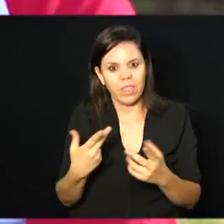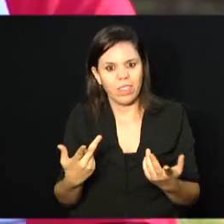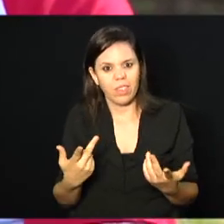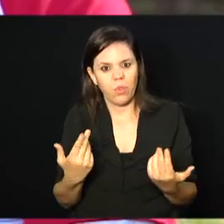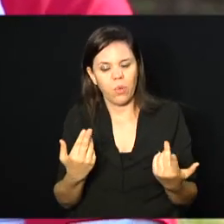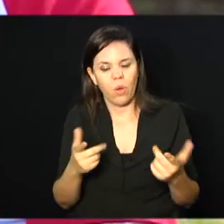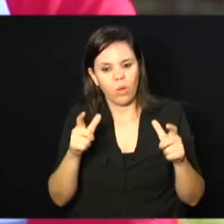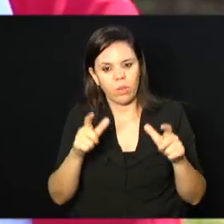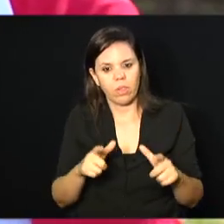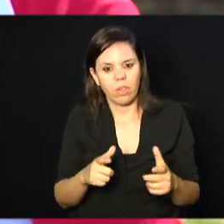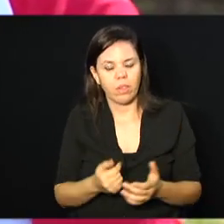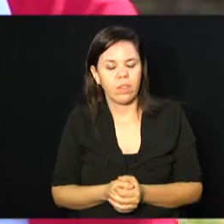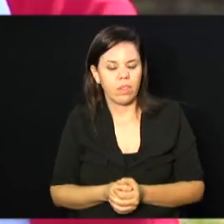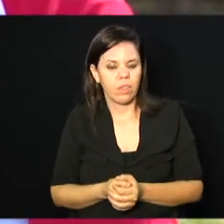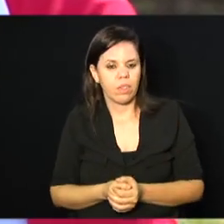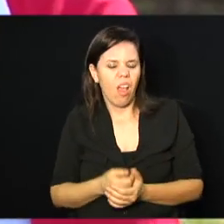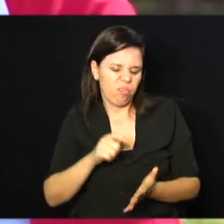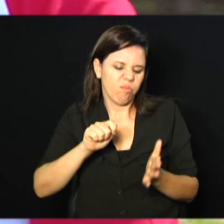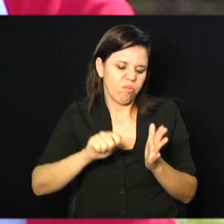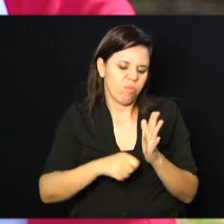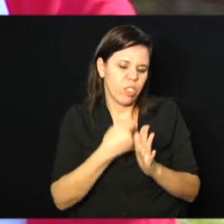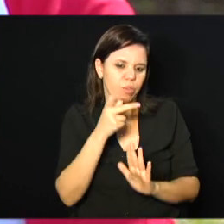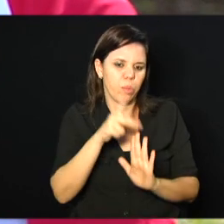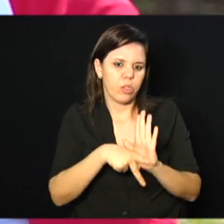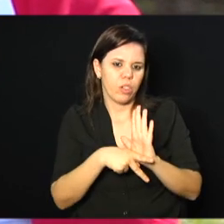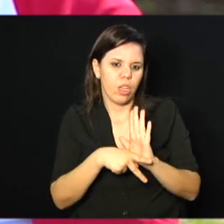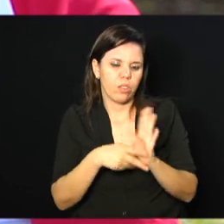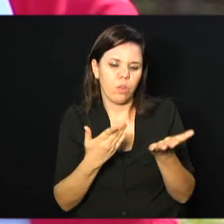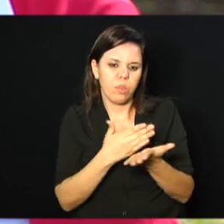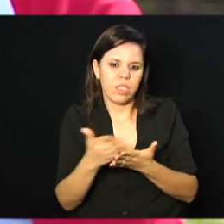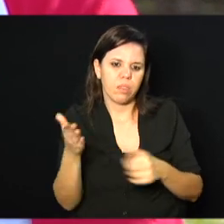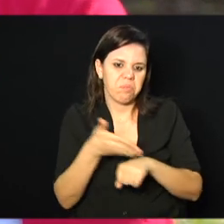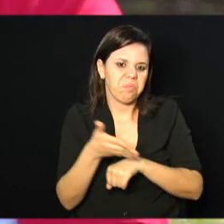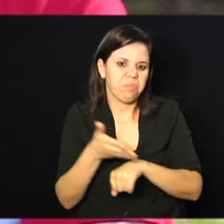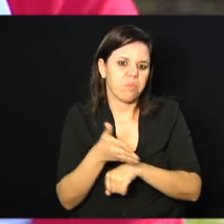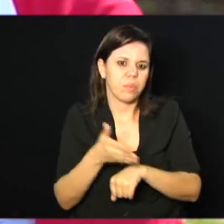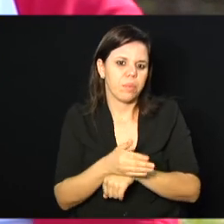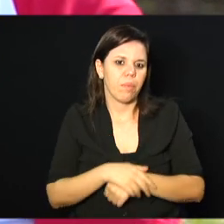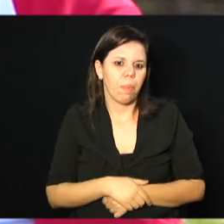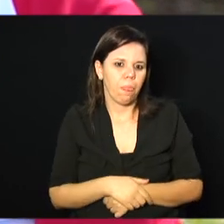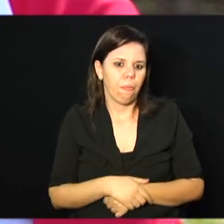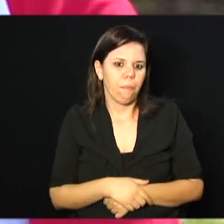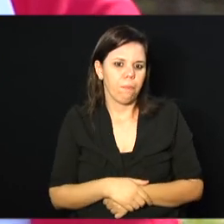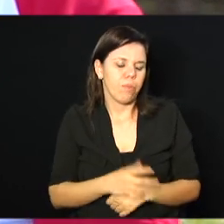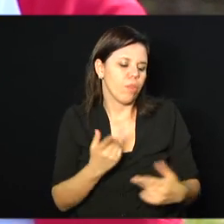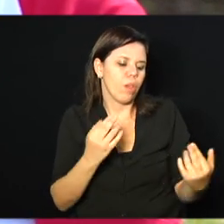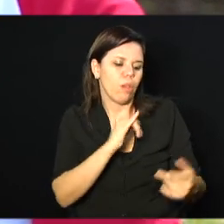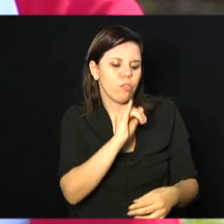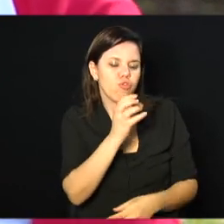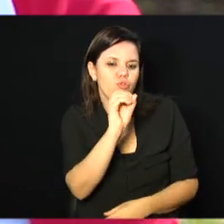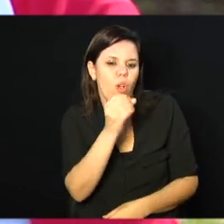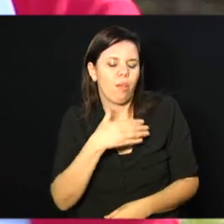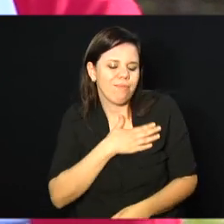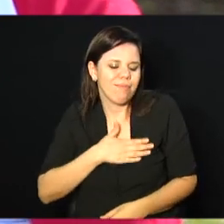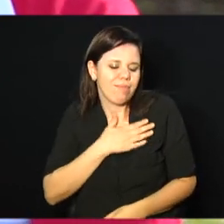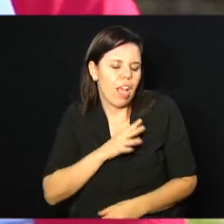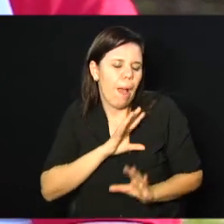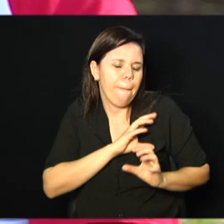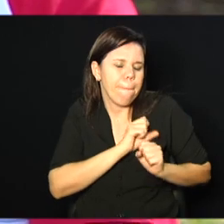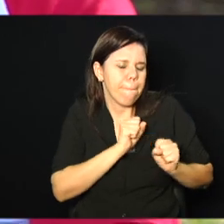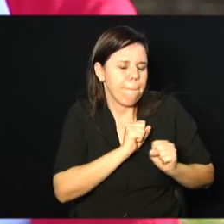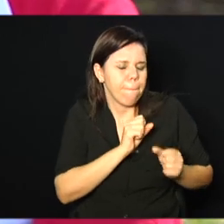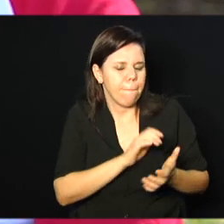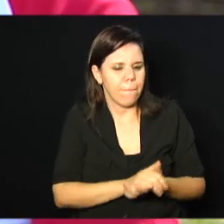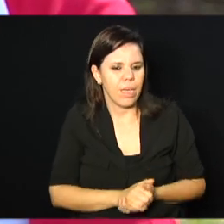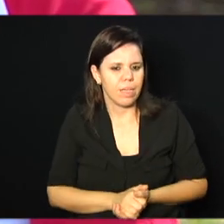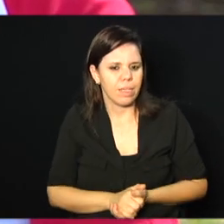E aí eu me inscrevi no projeto e comecei a participar, e... Como disse o João, gostei, amei, e... Também